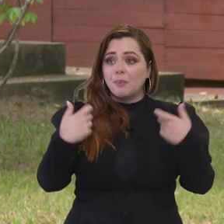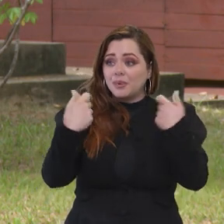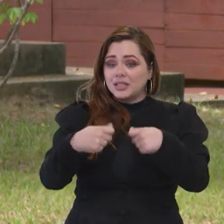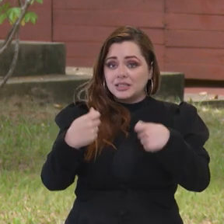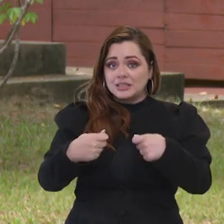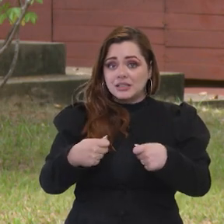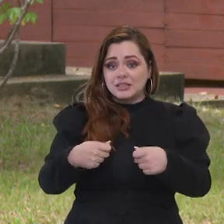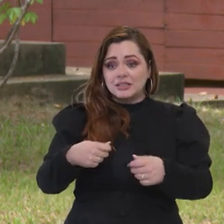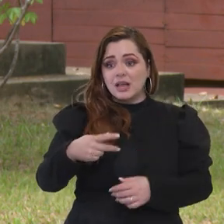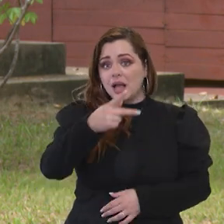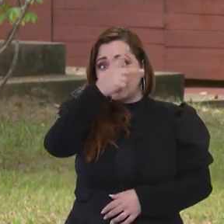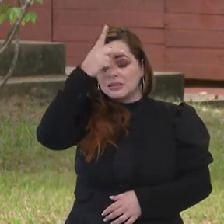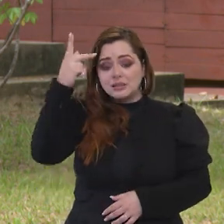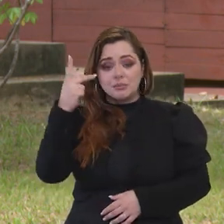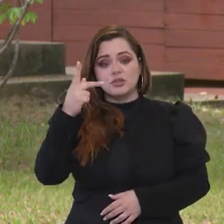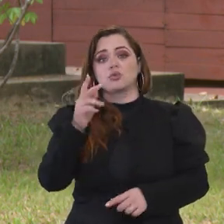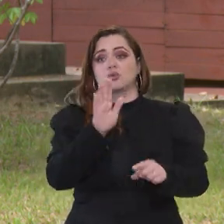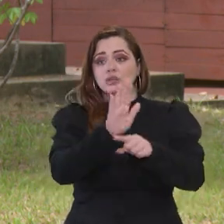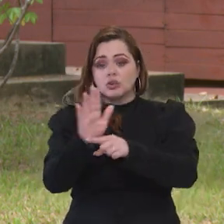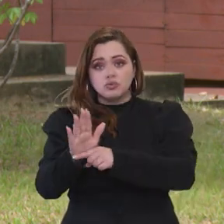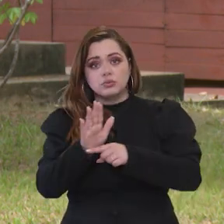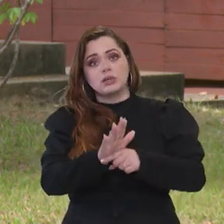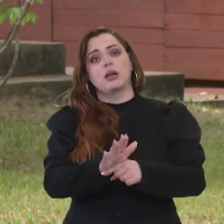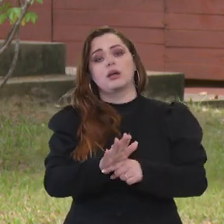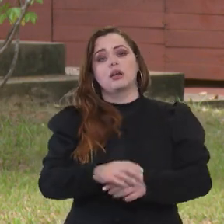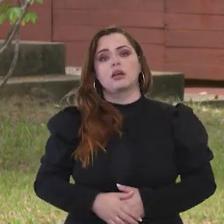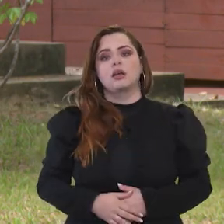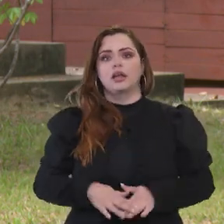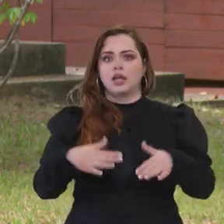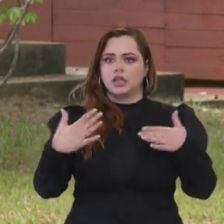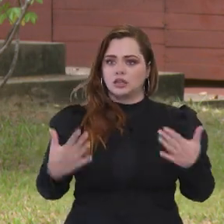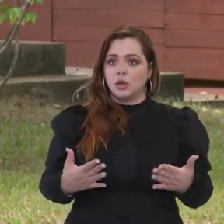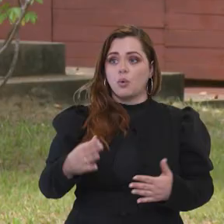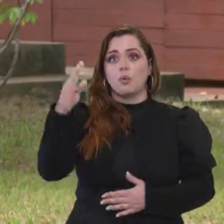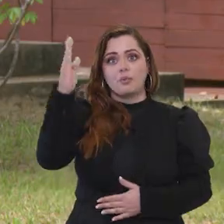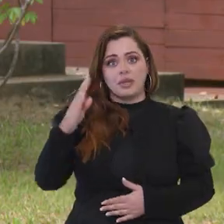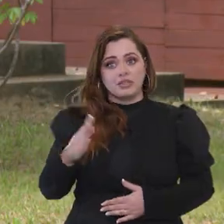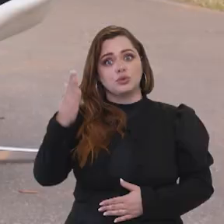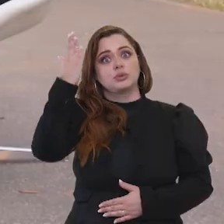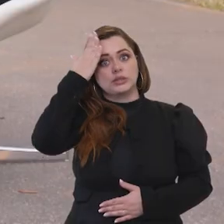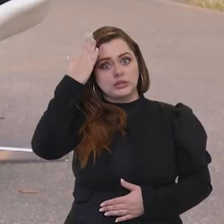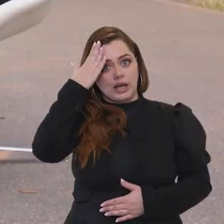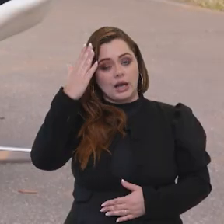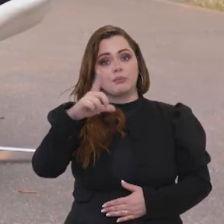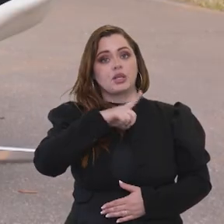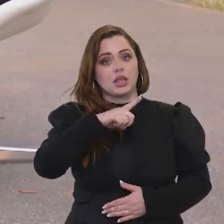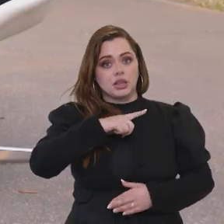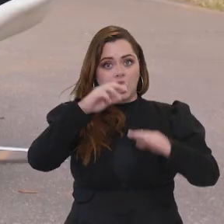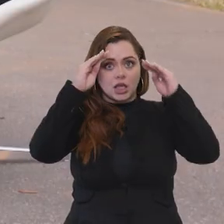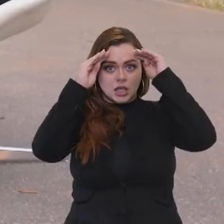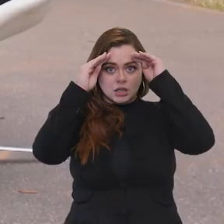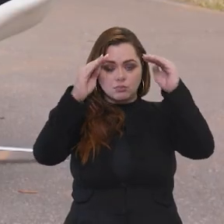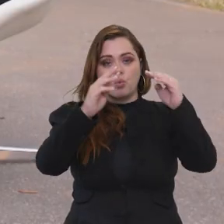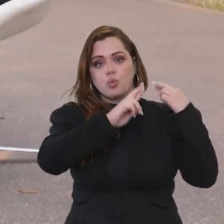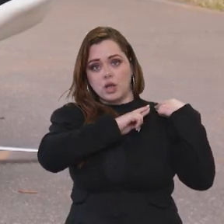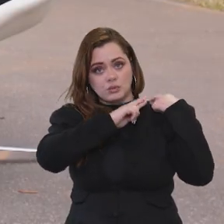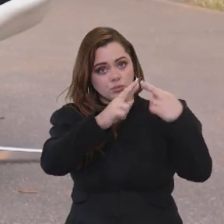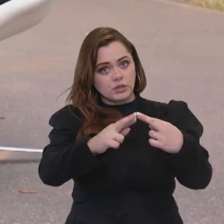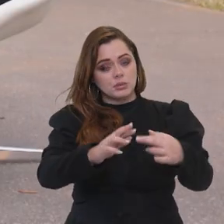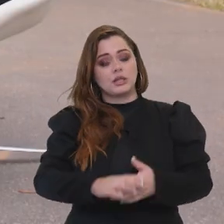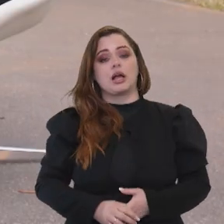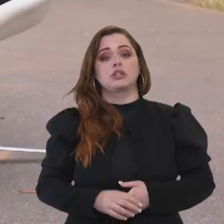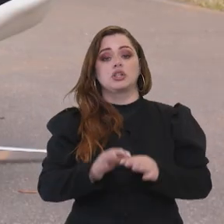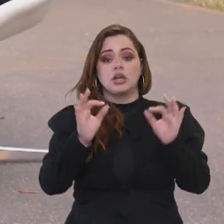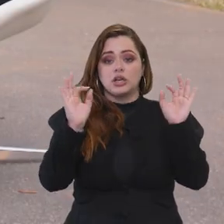vir aqui e nos ajudar nesse processo. O Brasil tem noção, tem responsabilidade, sabe o seu papel, já